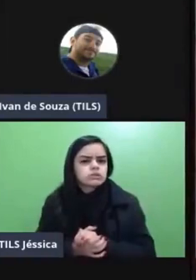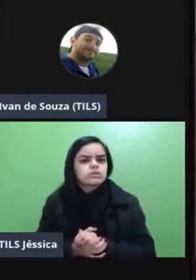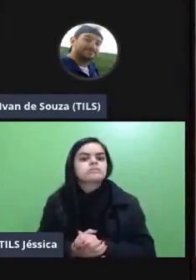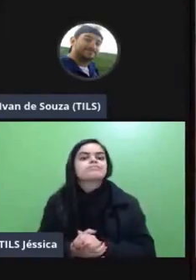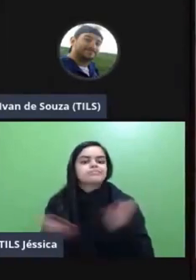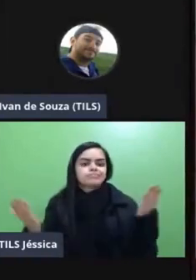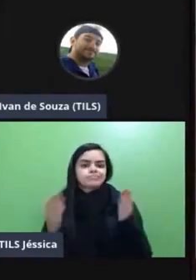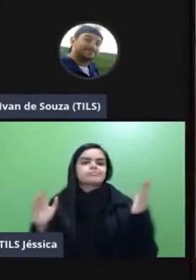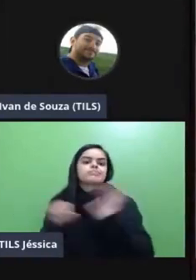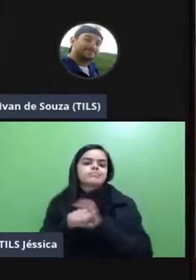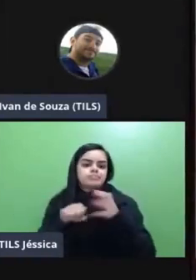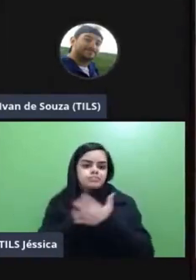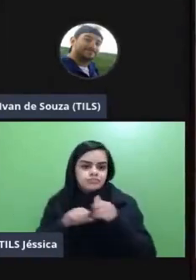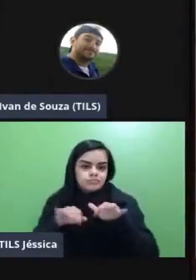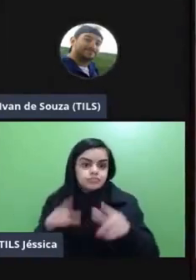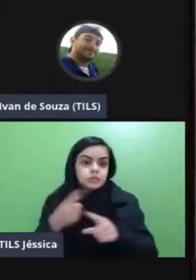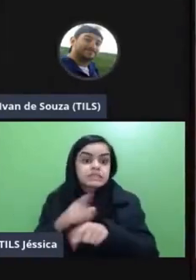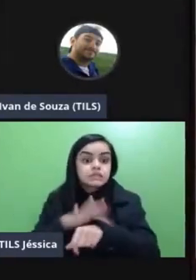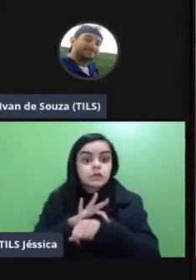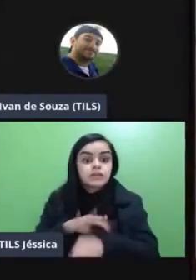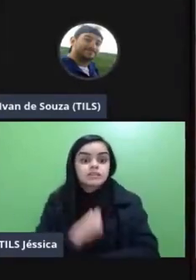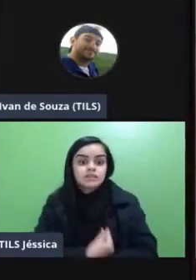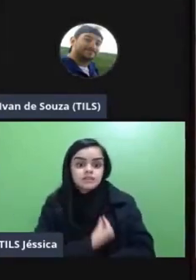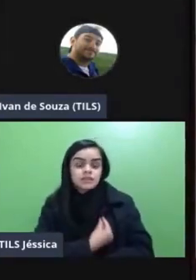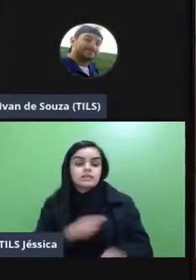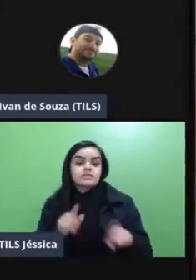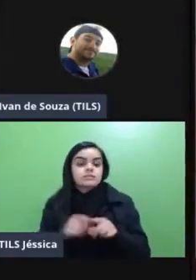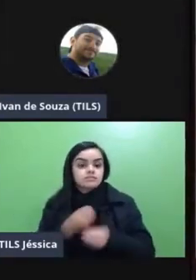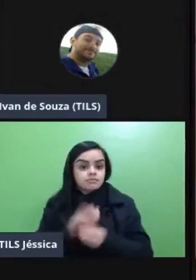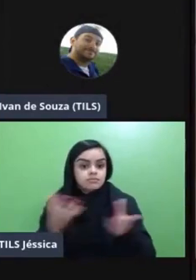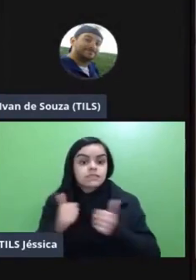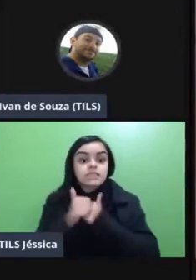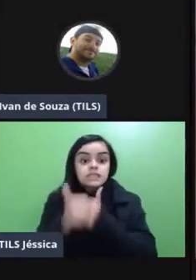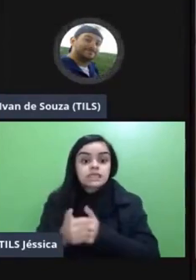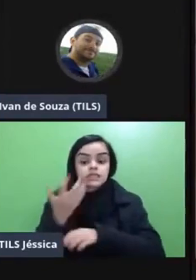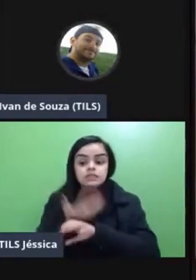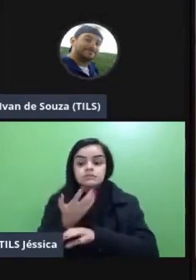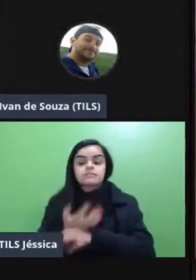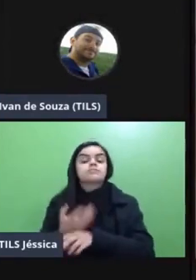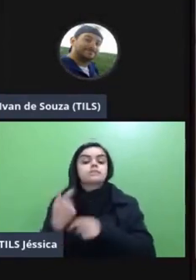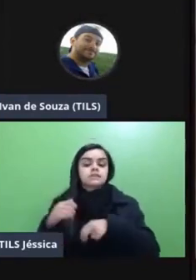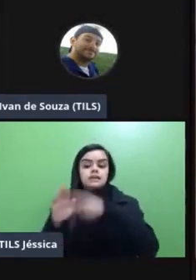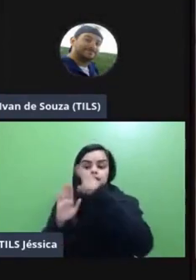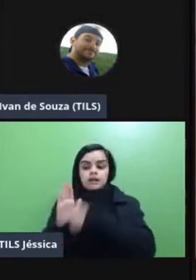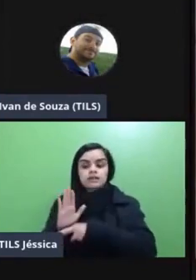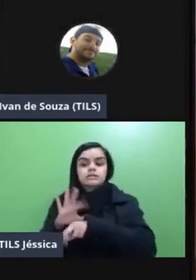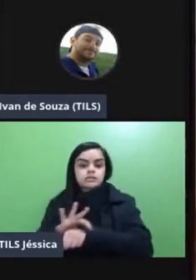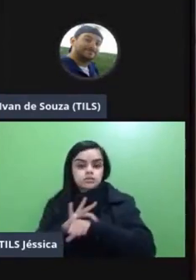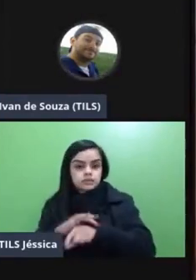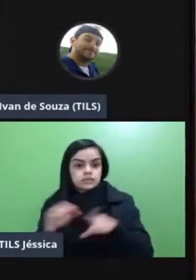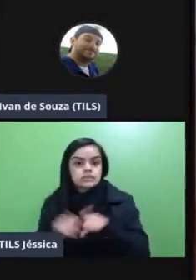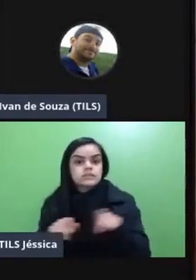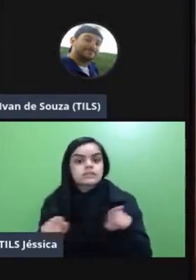é por uma segurança a vida essas ofertas elas precisam seguir um protocolo de biossegurança do